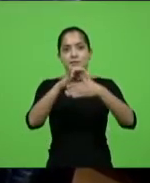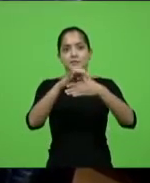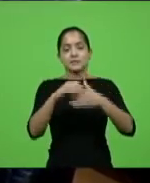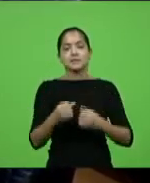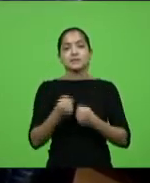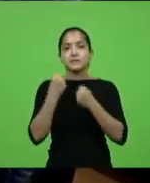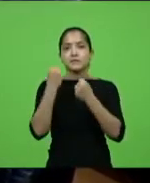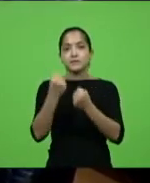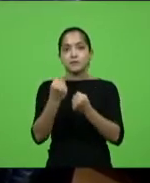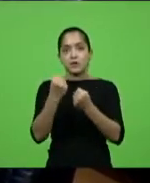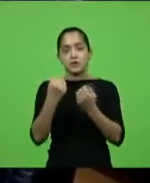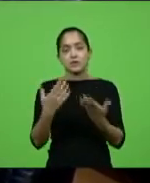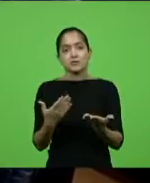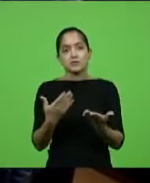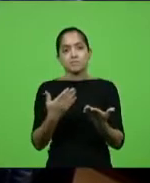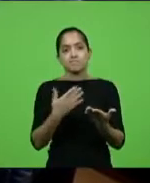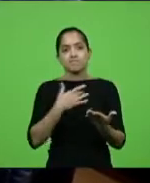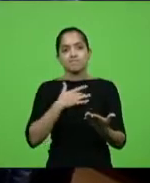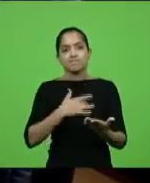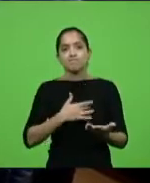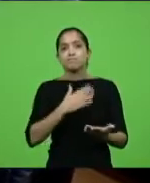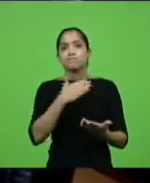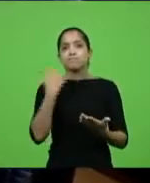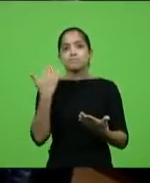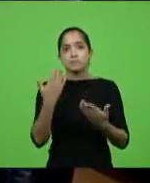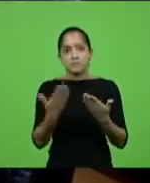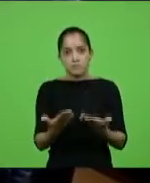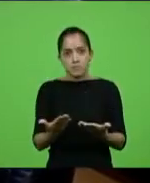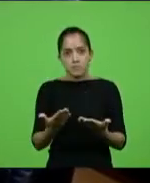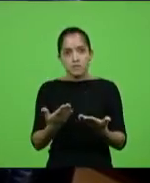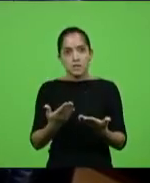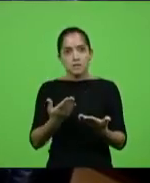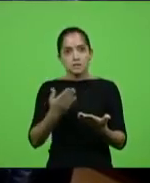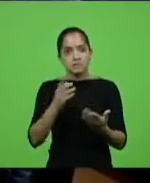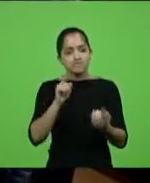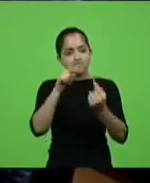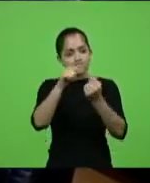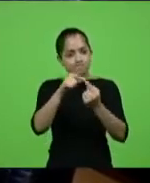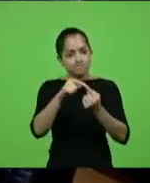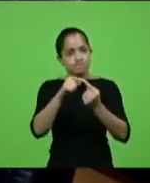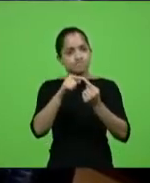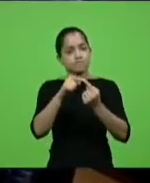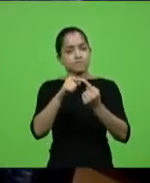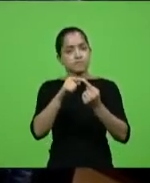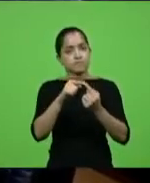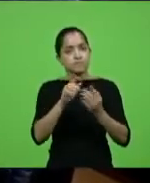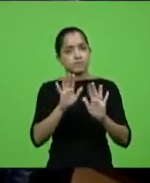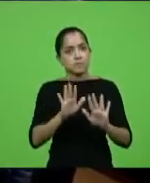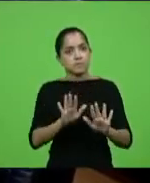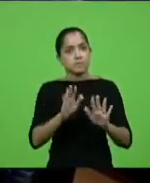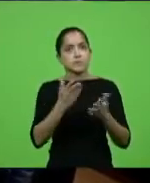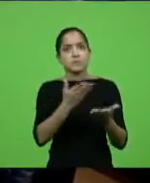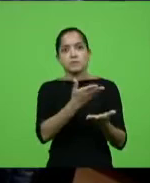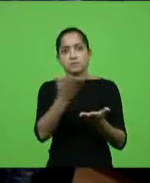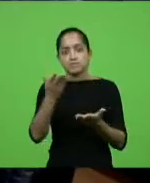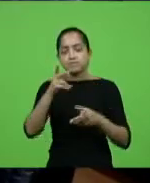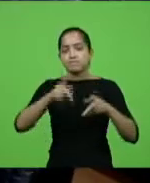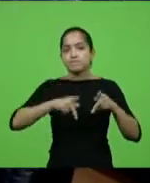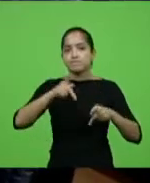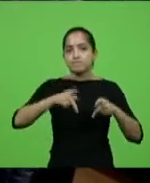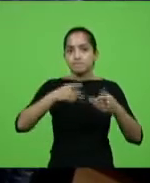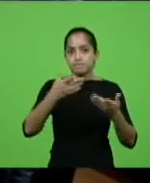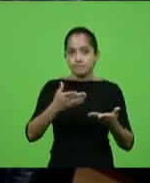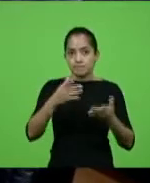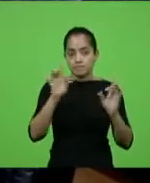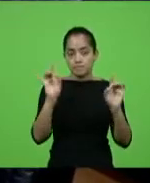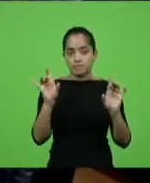nos deixou precocemente, mas que deixou um legado para todos nós, deixou um legado também para todos os catarinenses, mas, em